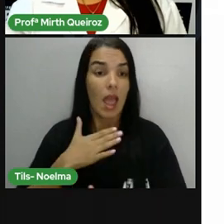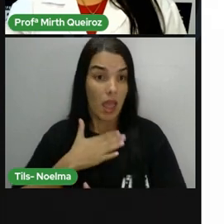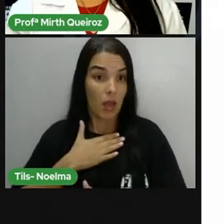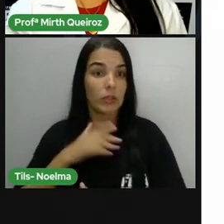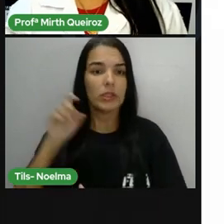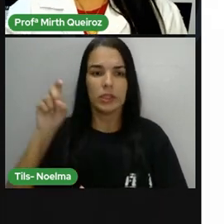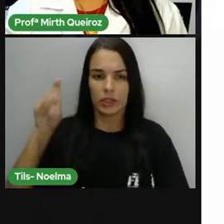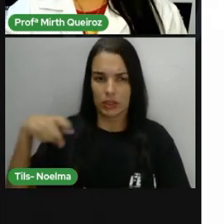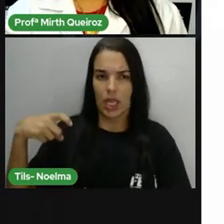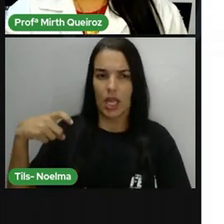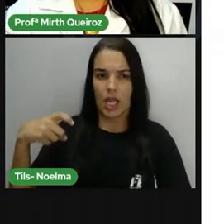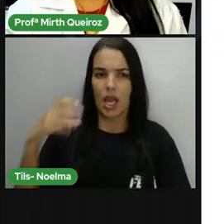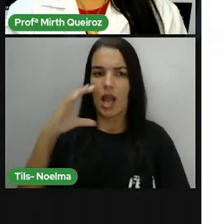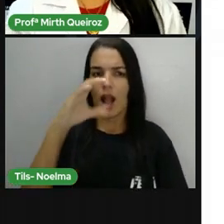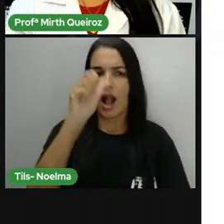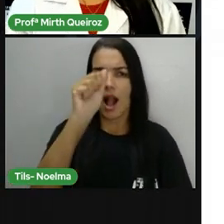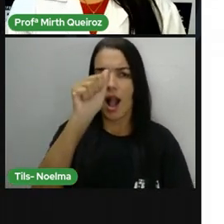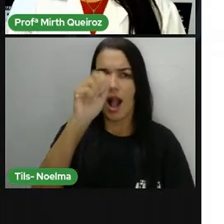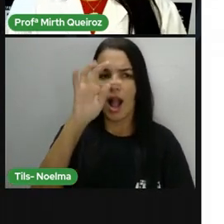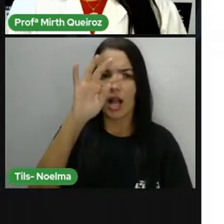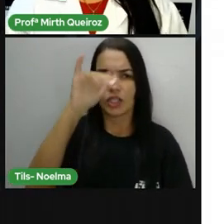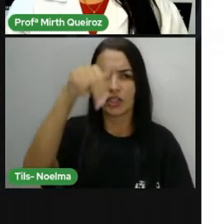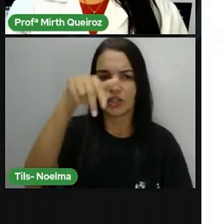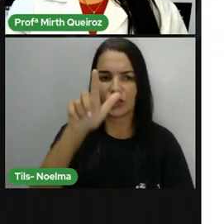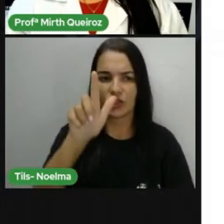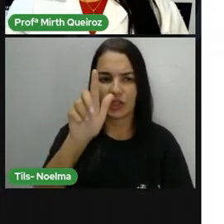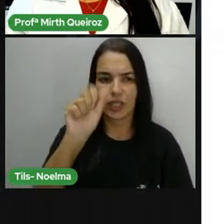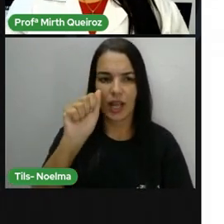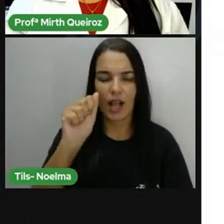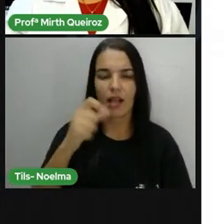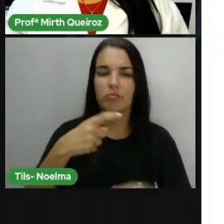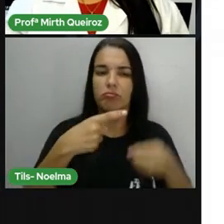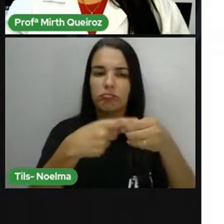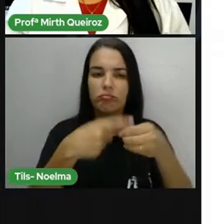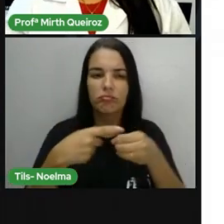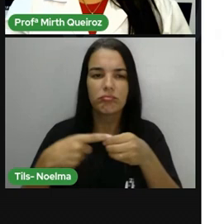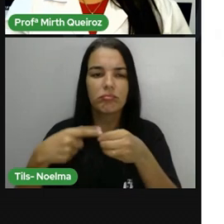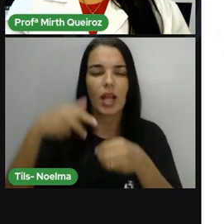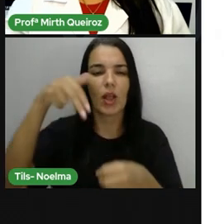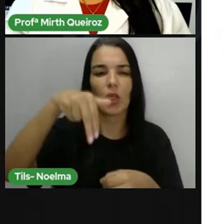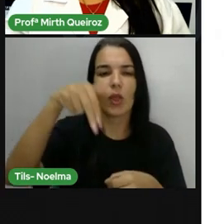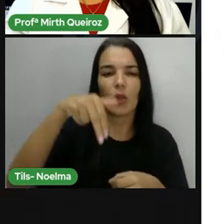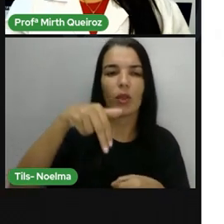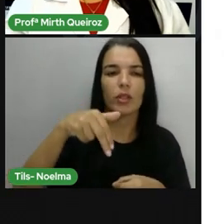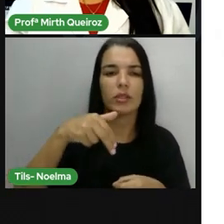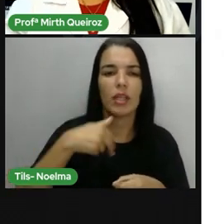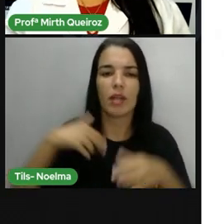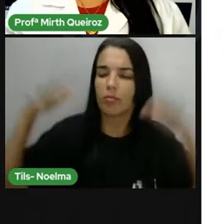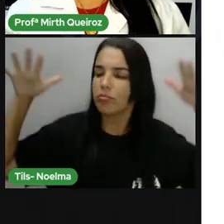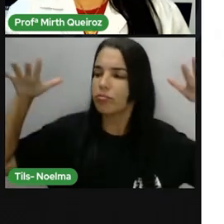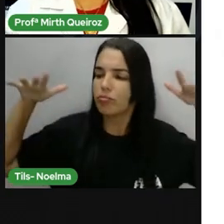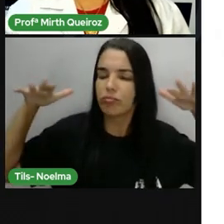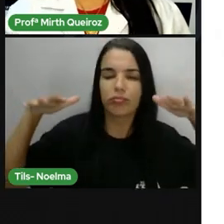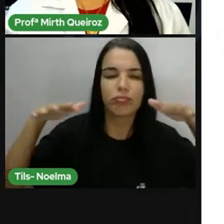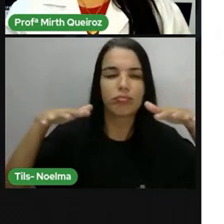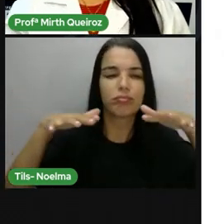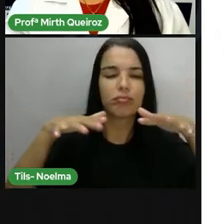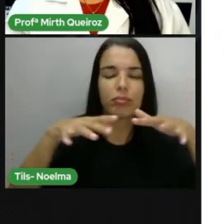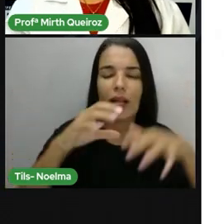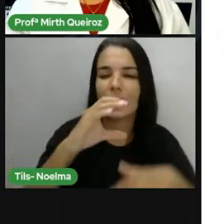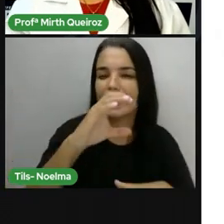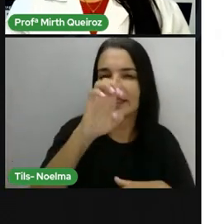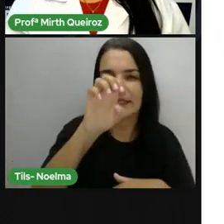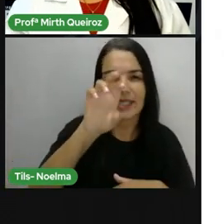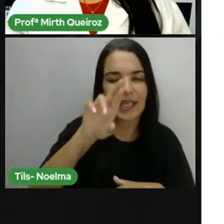Eu sou da Caatinga do Sertão do Nordeste. Sou da Garoa do Sudeste. Sou do Cerrado do